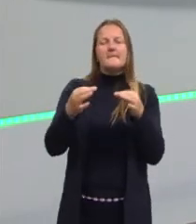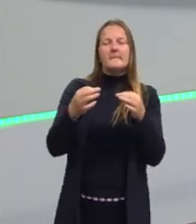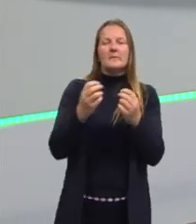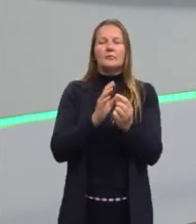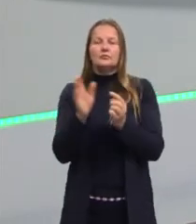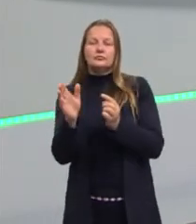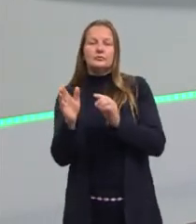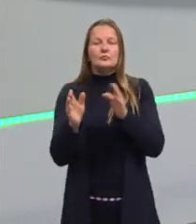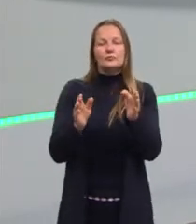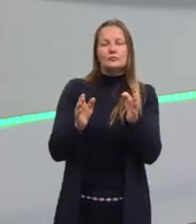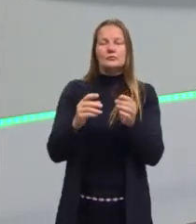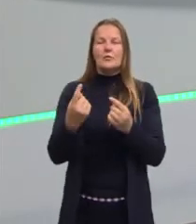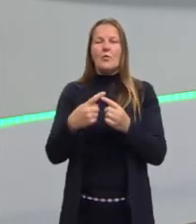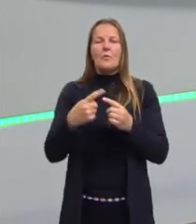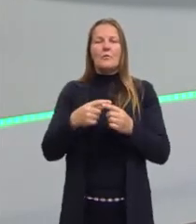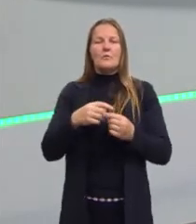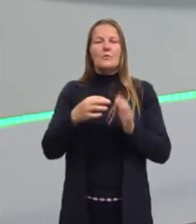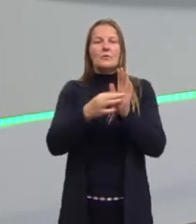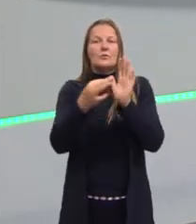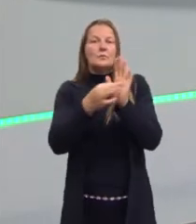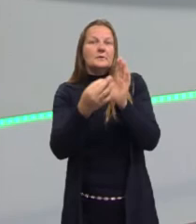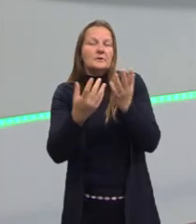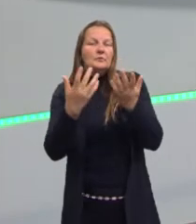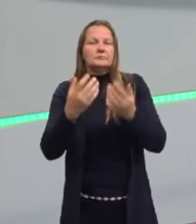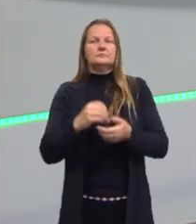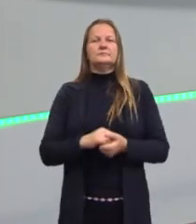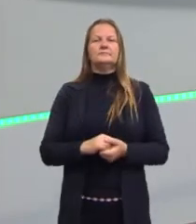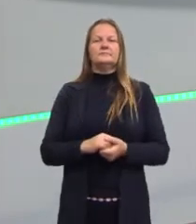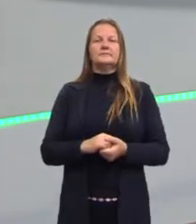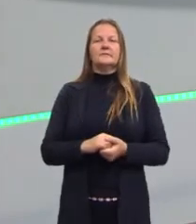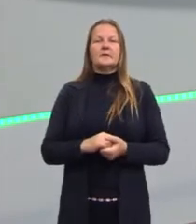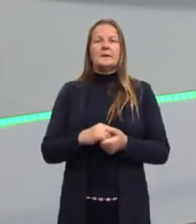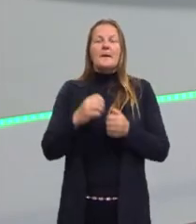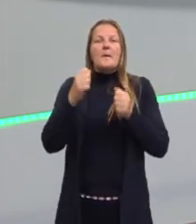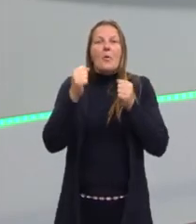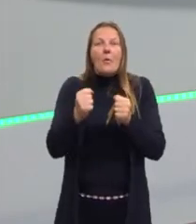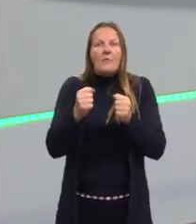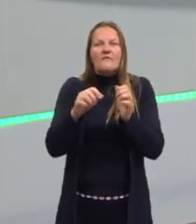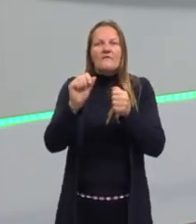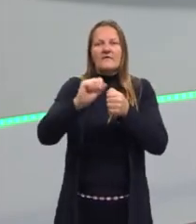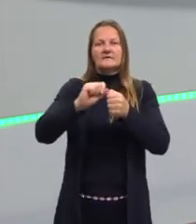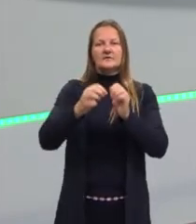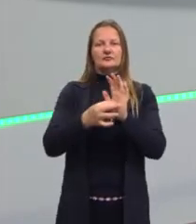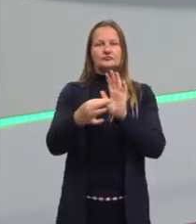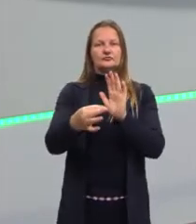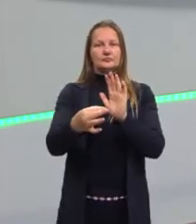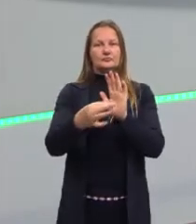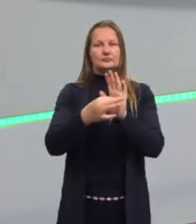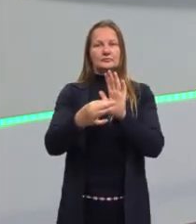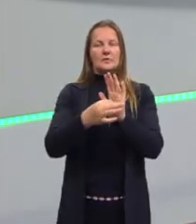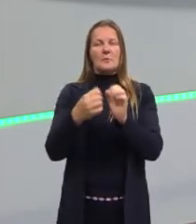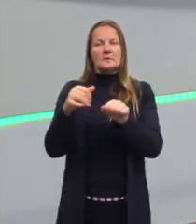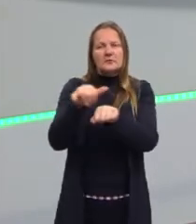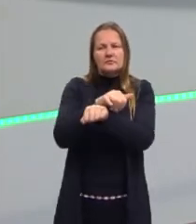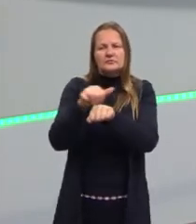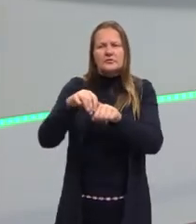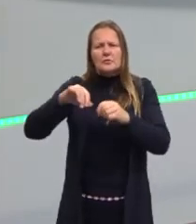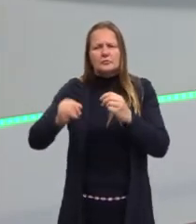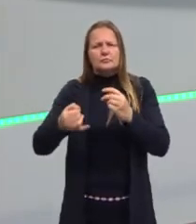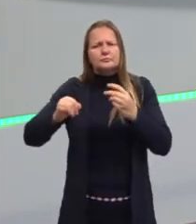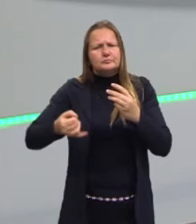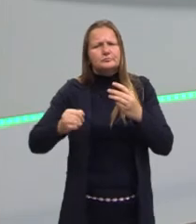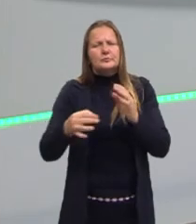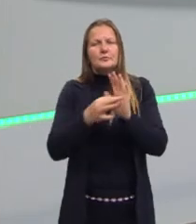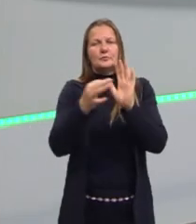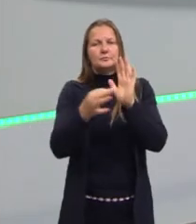conhecimento para evoluir, eu preciso emitir um juízo. E para mim, emitir um juízo, então eu preciso dessas ferramentas. Eu argumentar que isso é